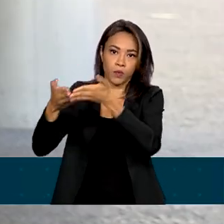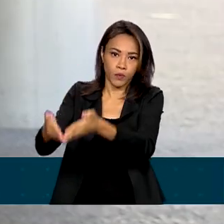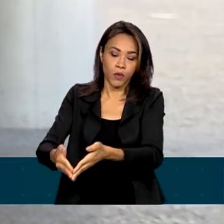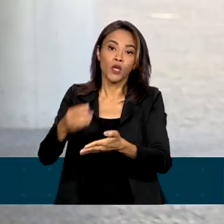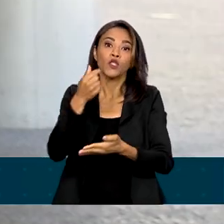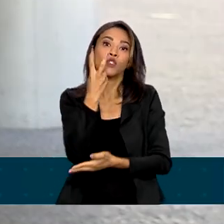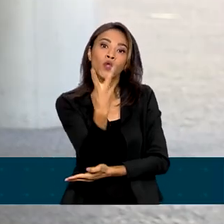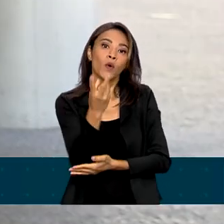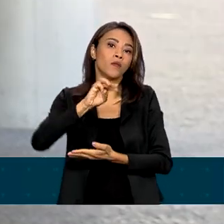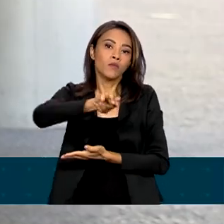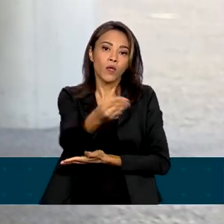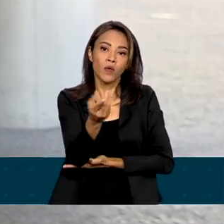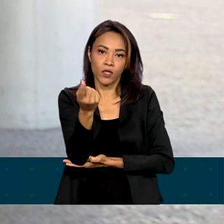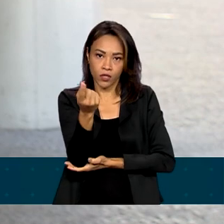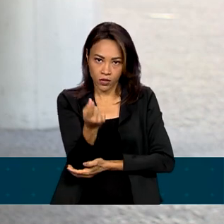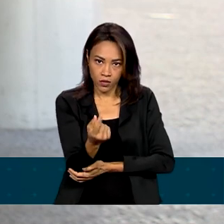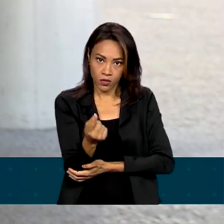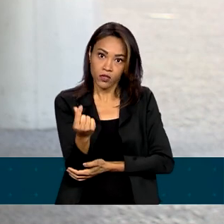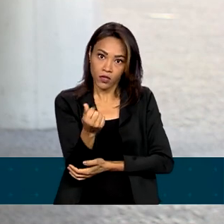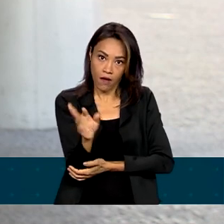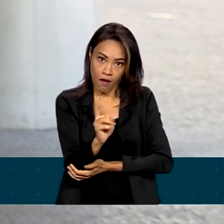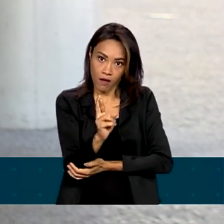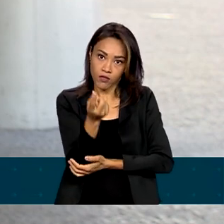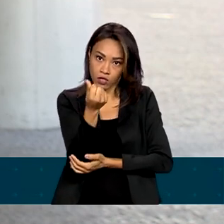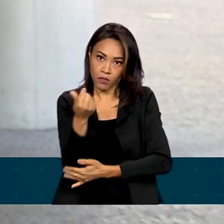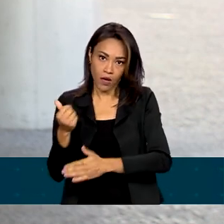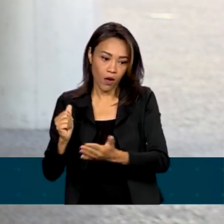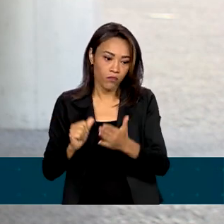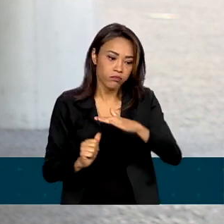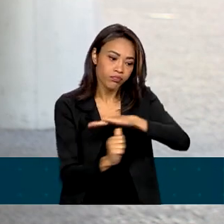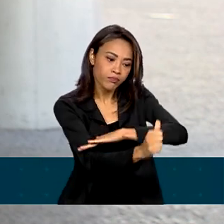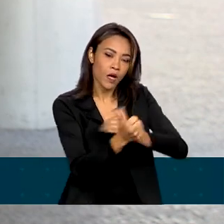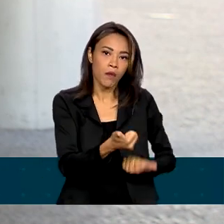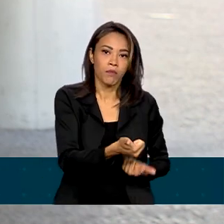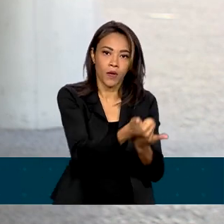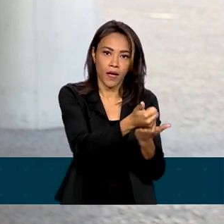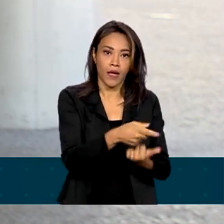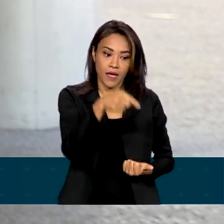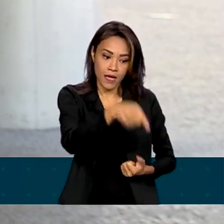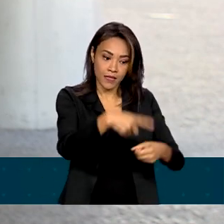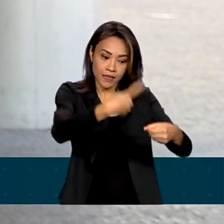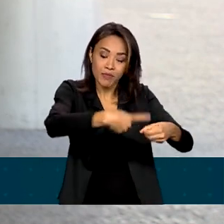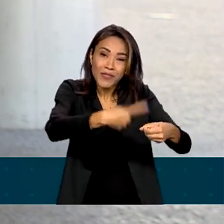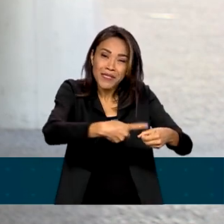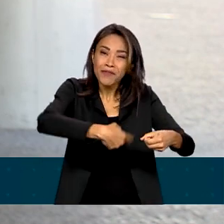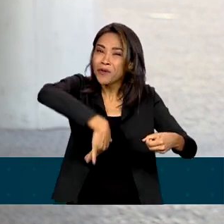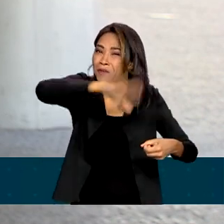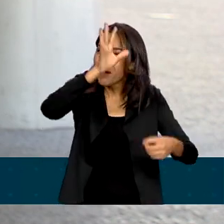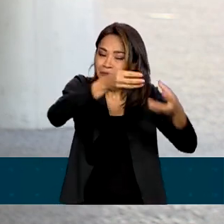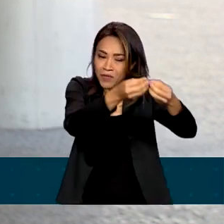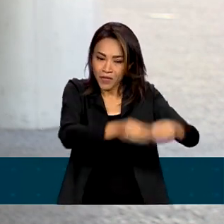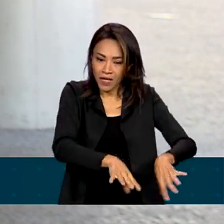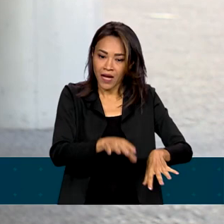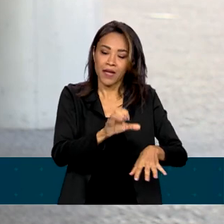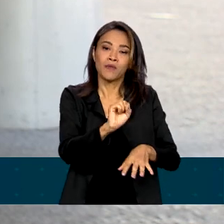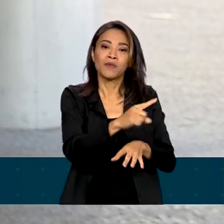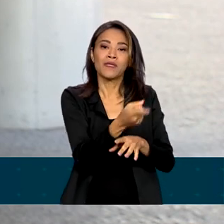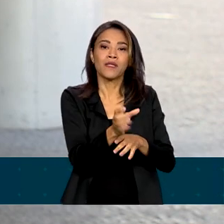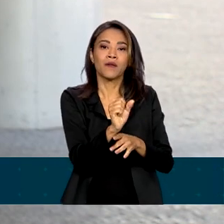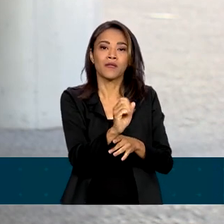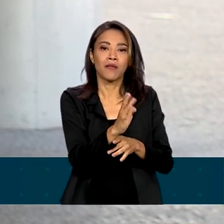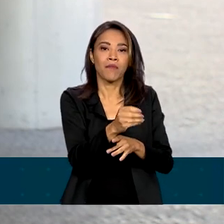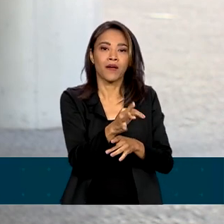justamente para apoiar as vítimas. Lembrando que o município de São Sebastião foi o mais atingido e até hoje são 36